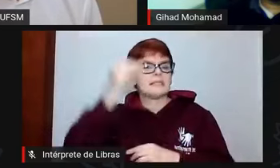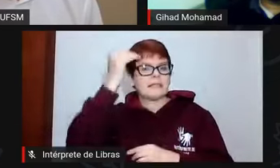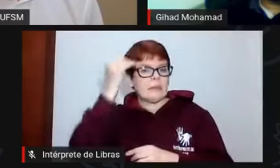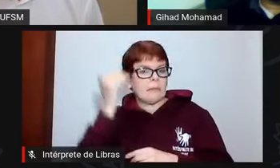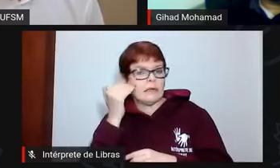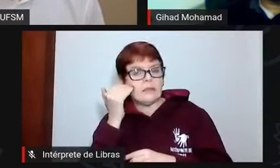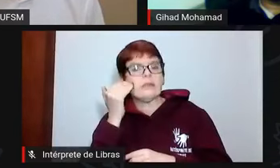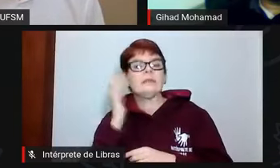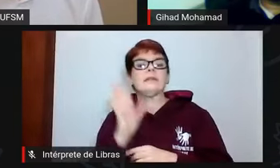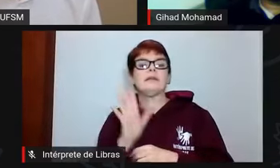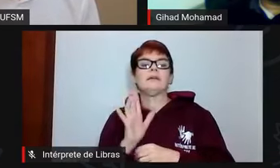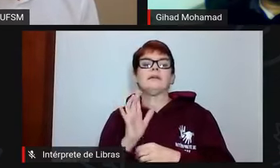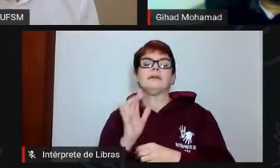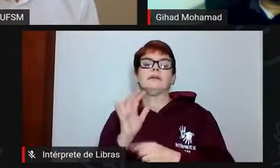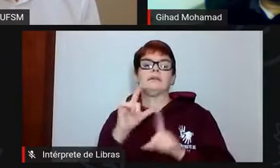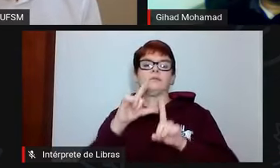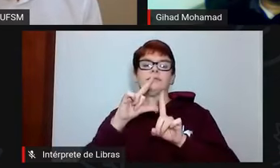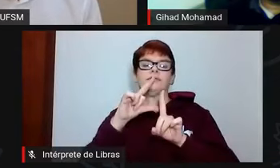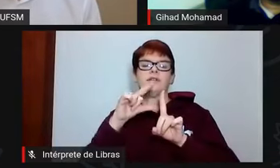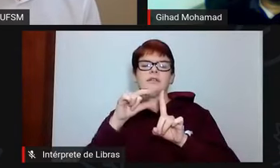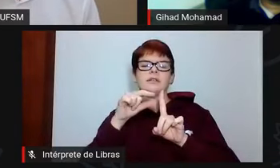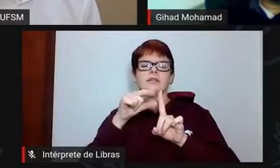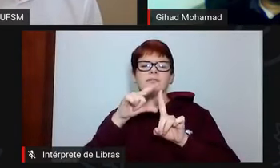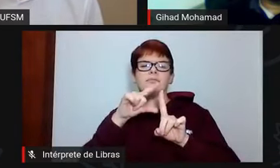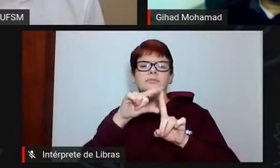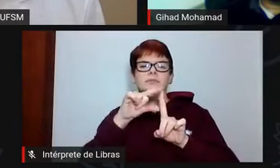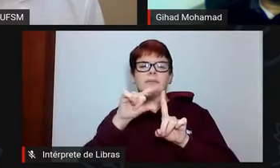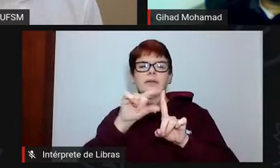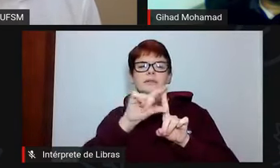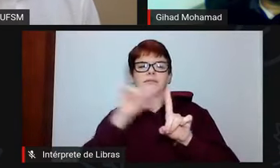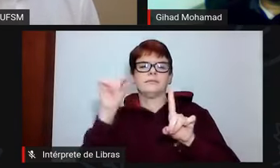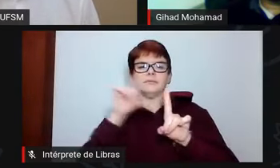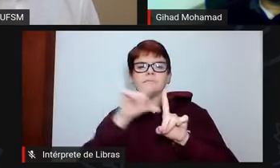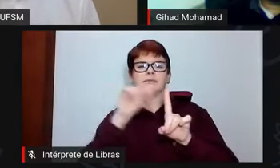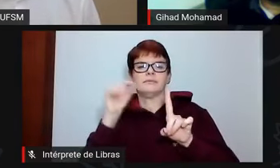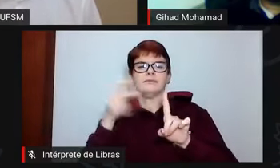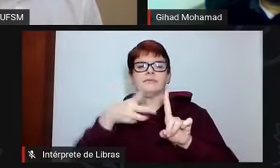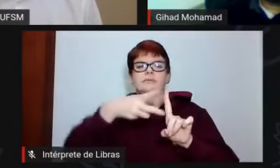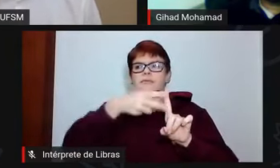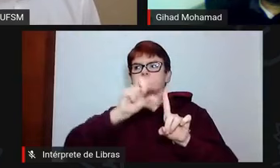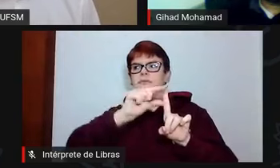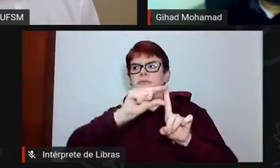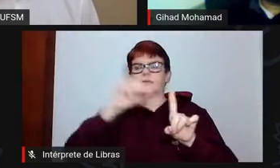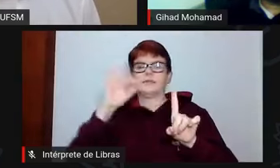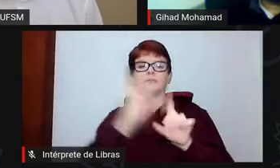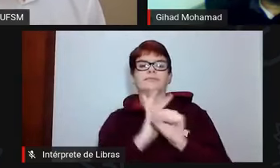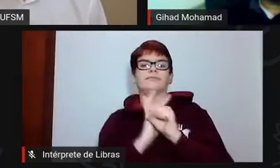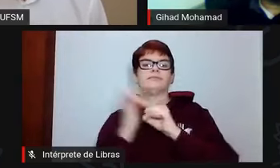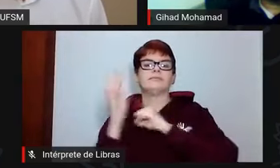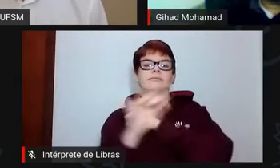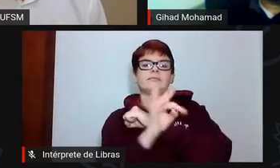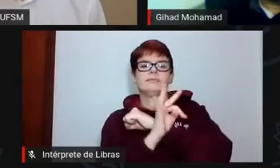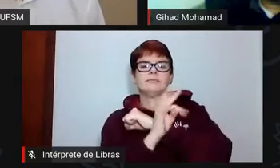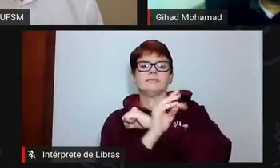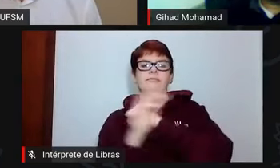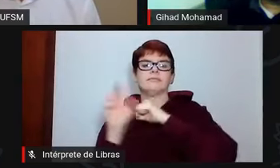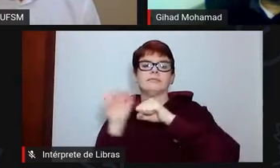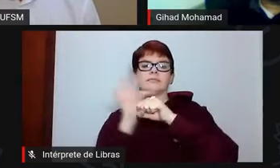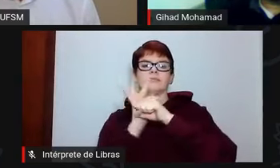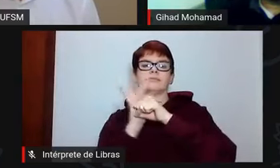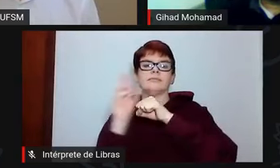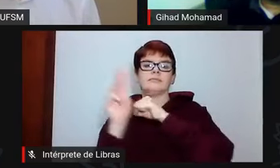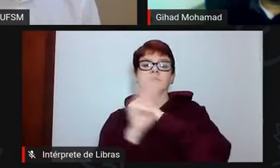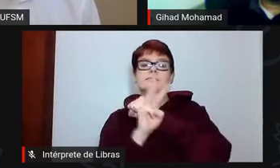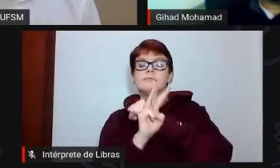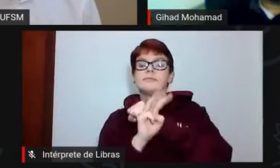campos de Frederico Westphalen e Palmeiras das Missões de Cachoeira do Sul, da região da Quarta Colônia, como nós